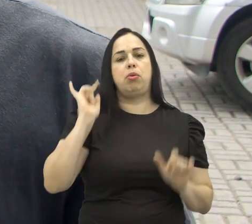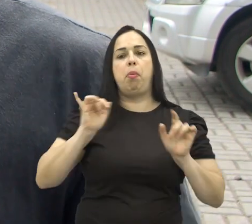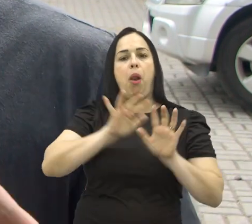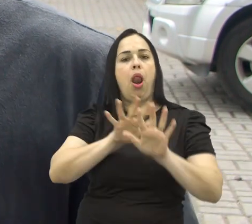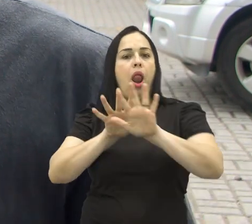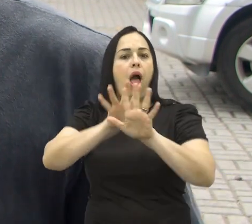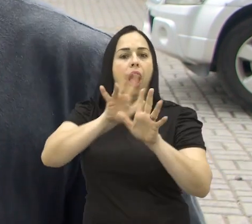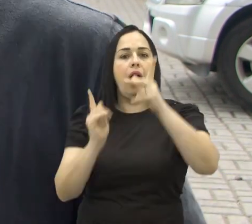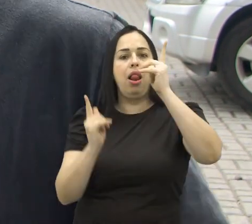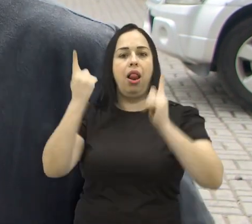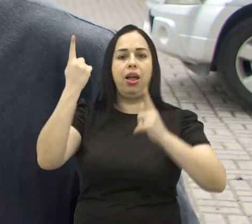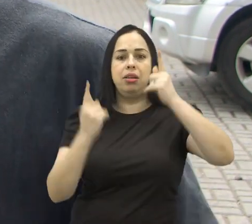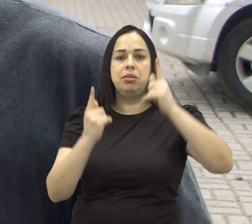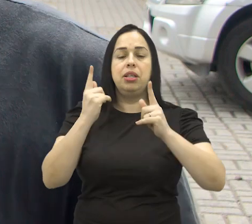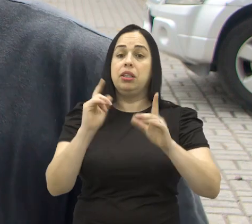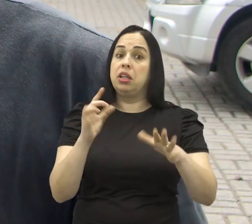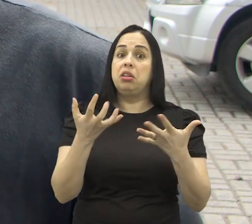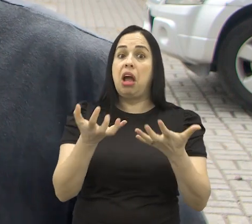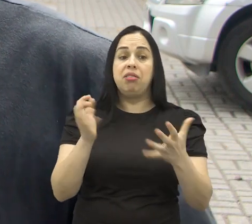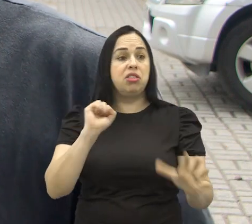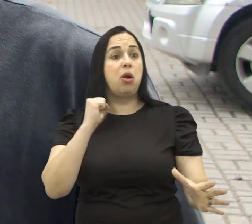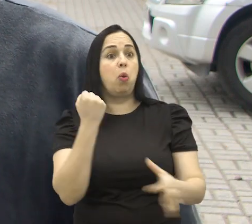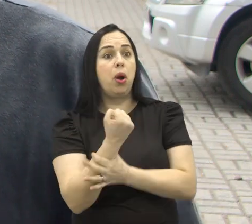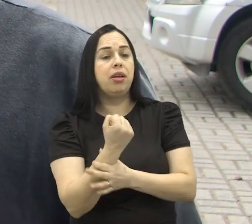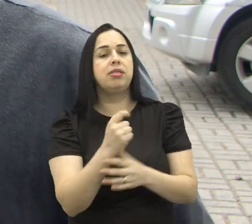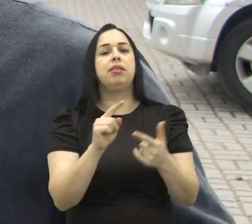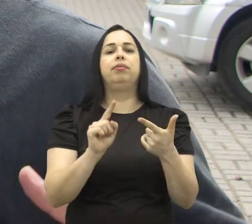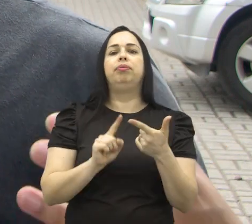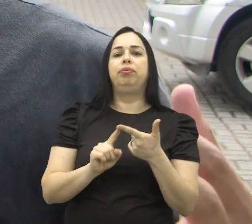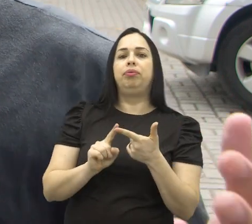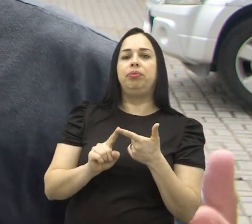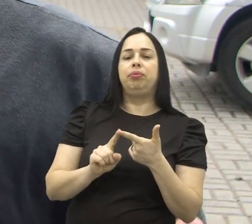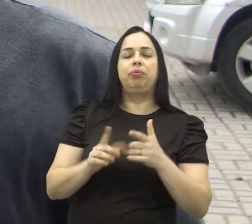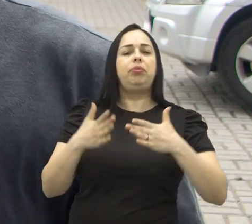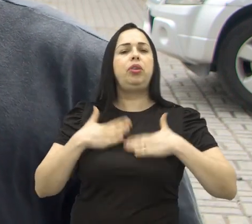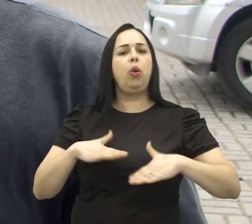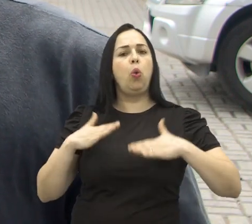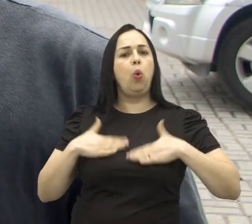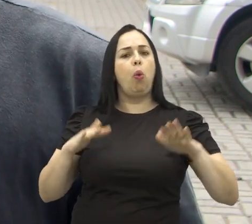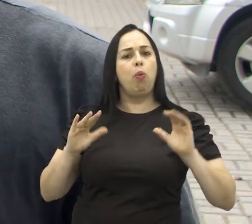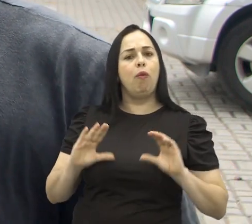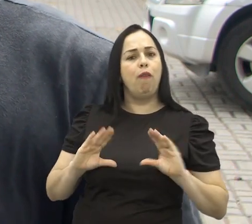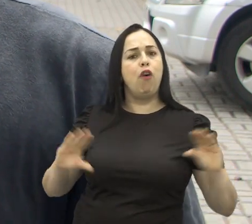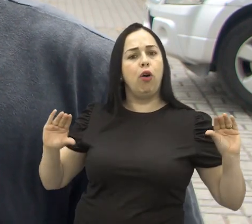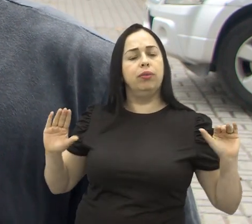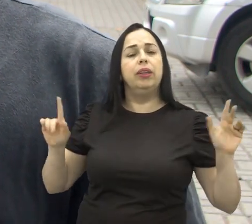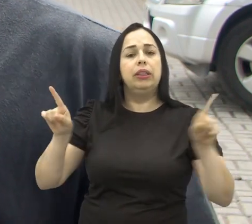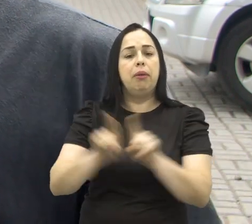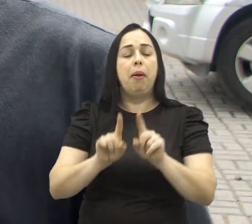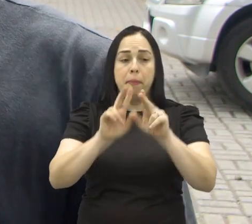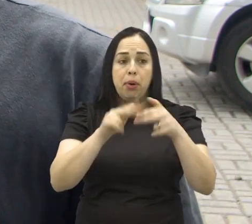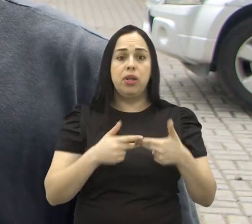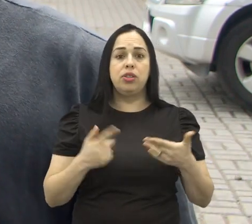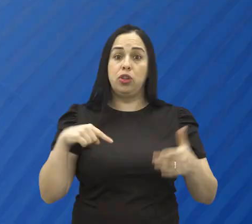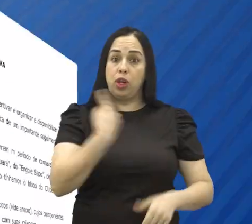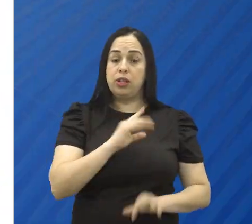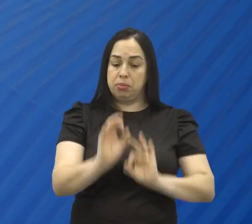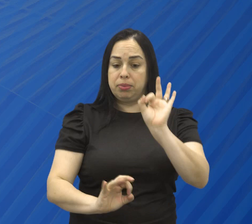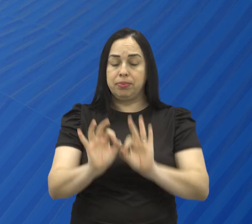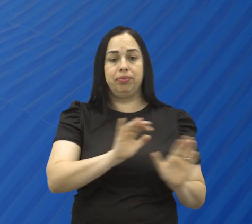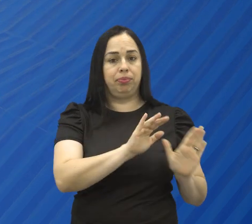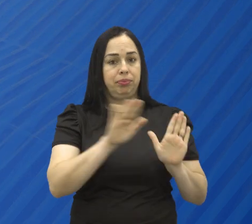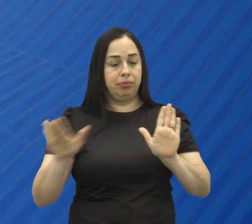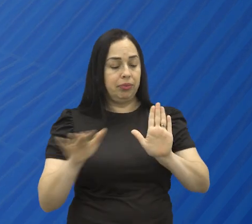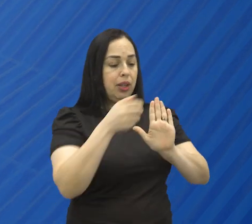que precisam e querem se sentir seguros, querem se sentir com comodidade nos eventos. E é isso que a gente preza hoje.